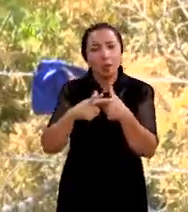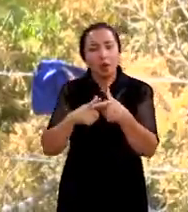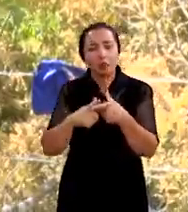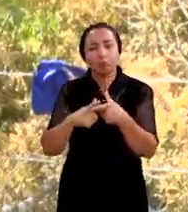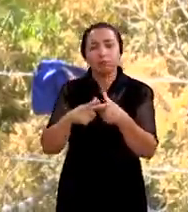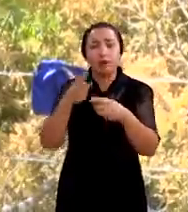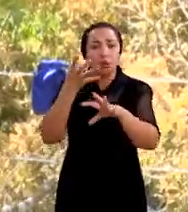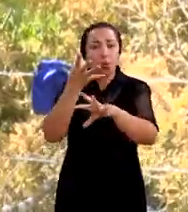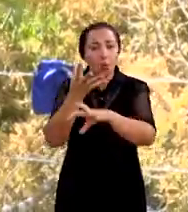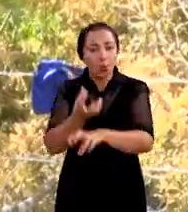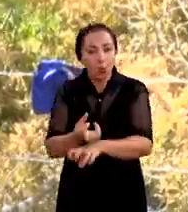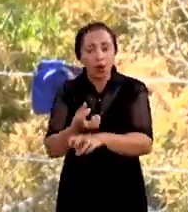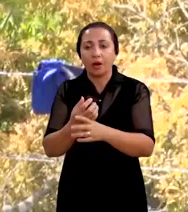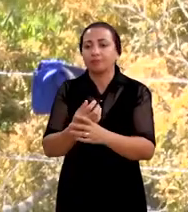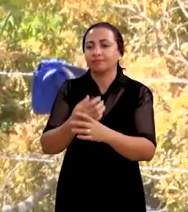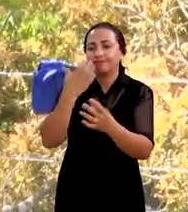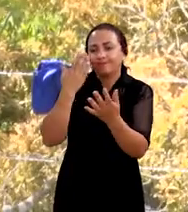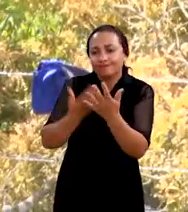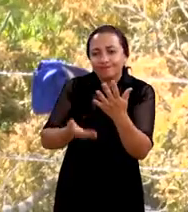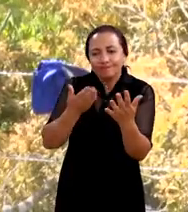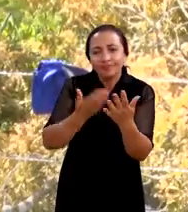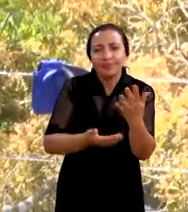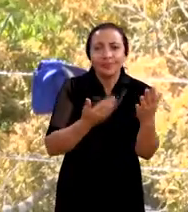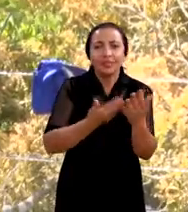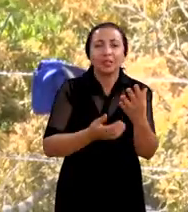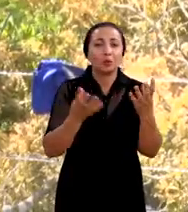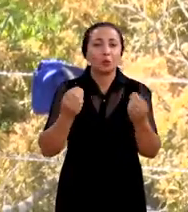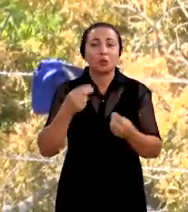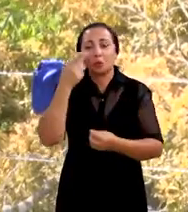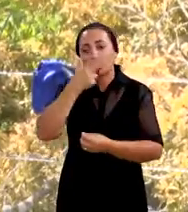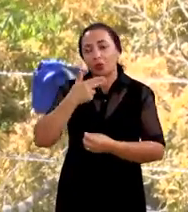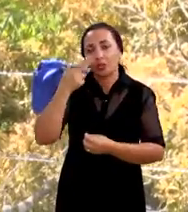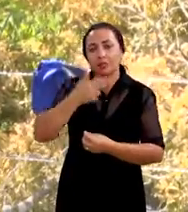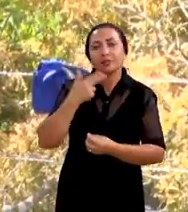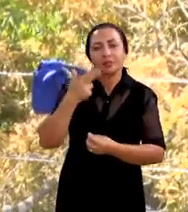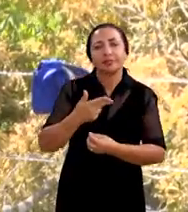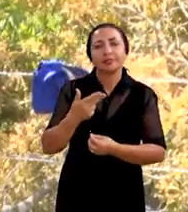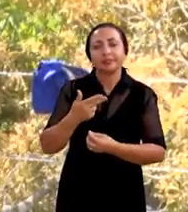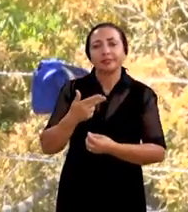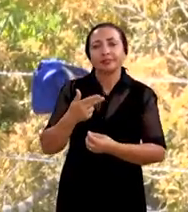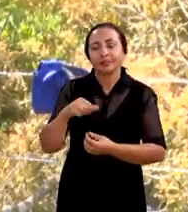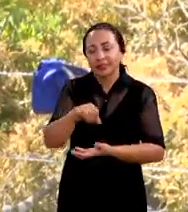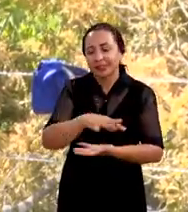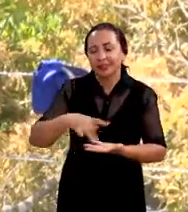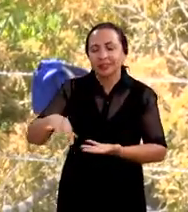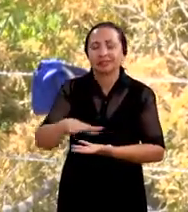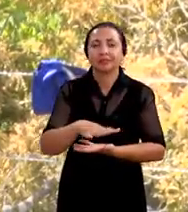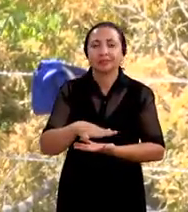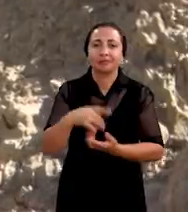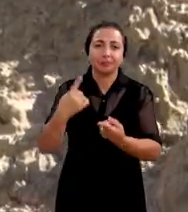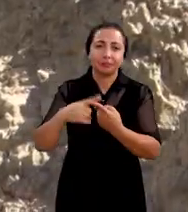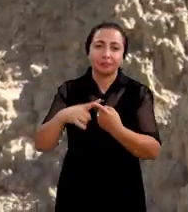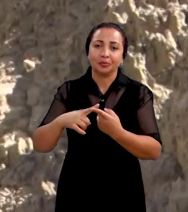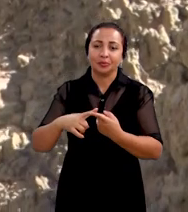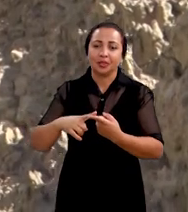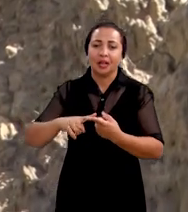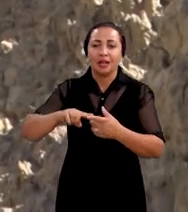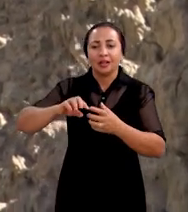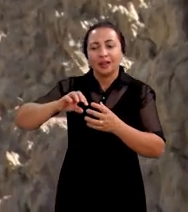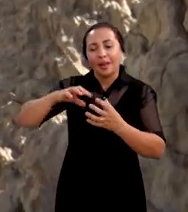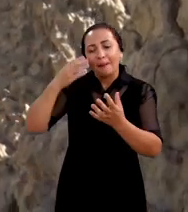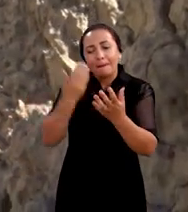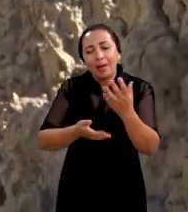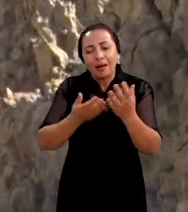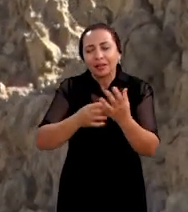da caatinga degradada era o teor de matéria orgânica desse solo, por causa da